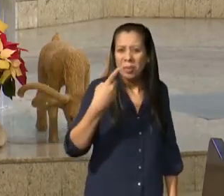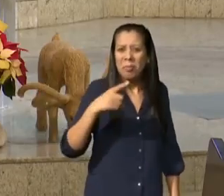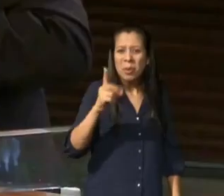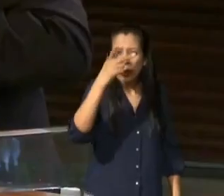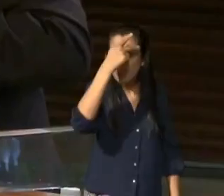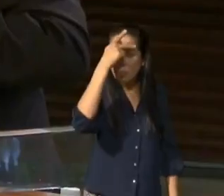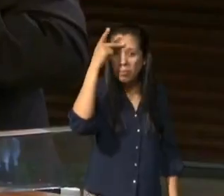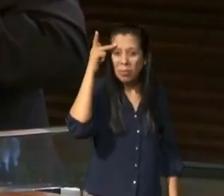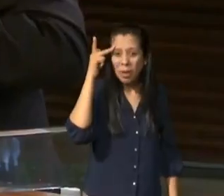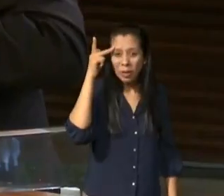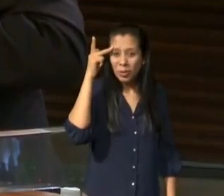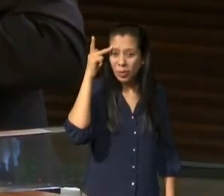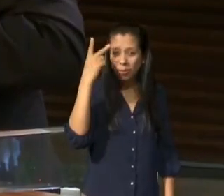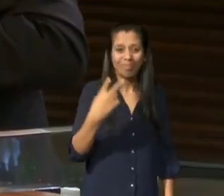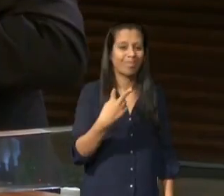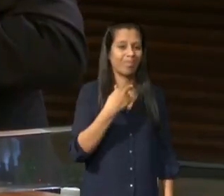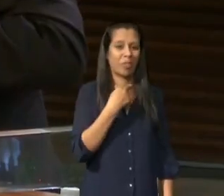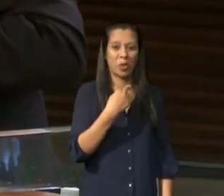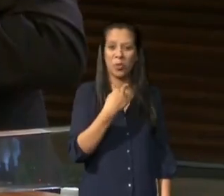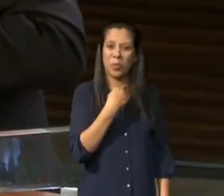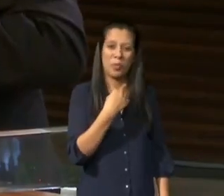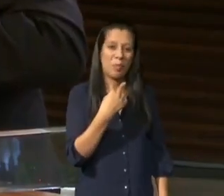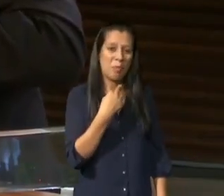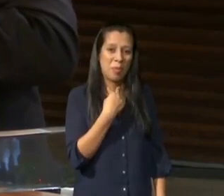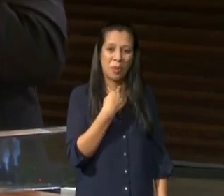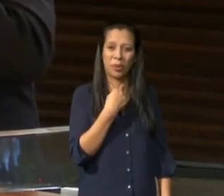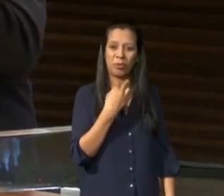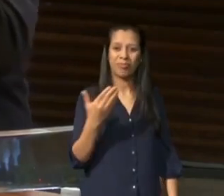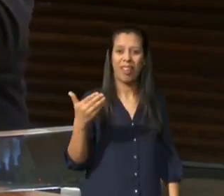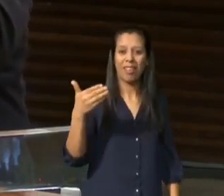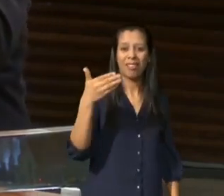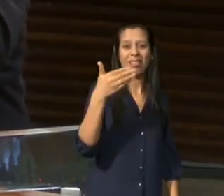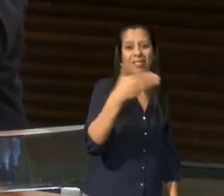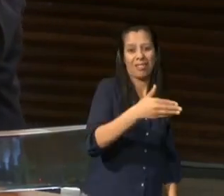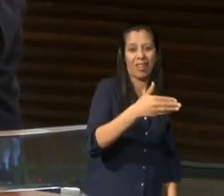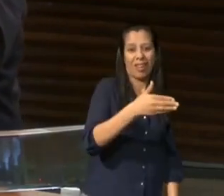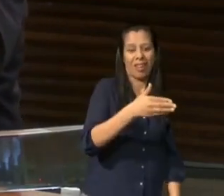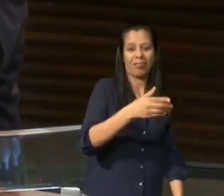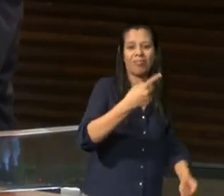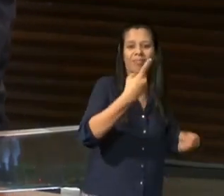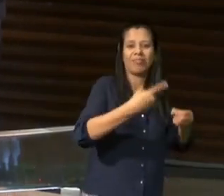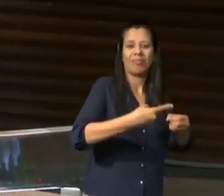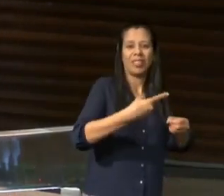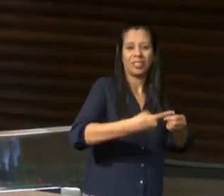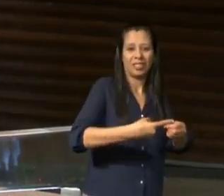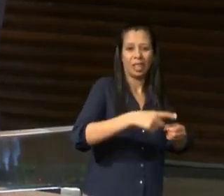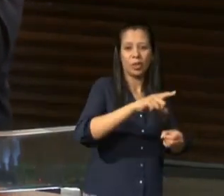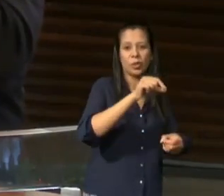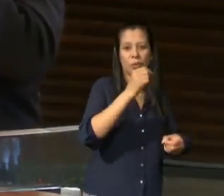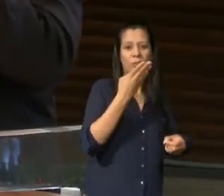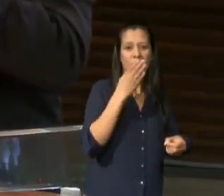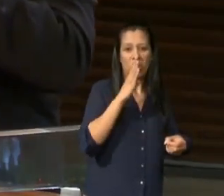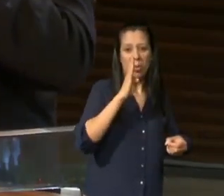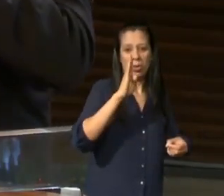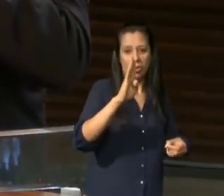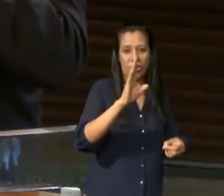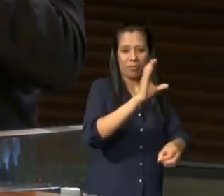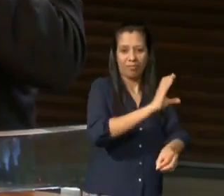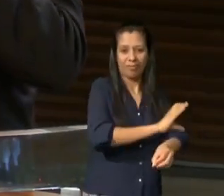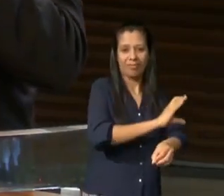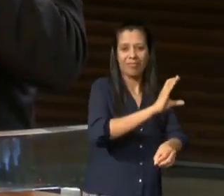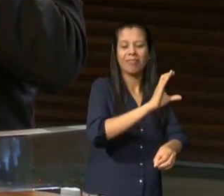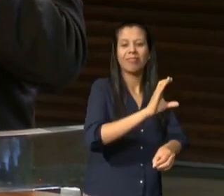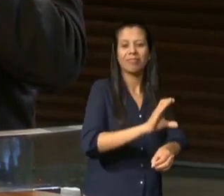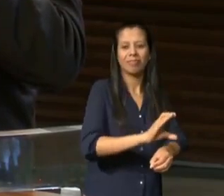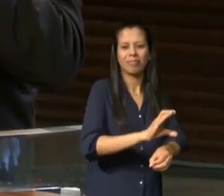este modo de vida errônea afastou muitos da grande